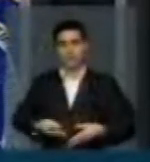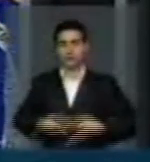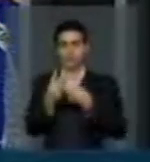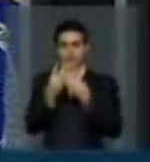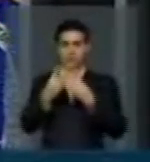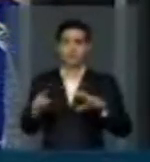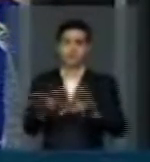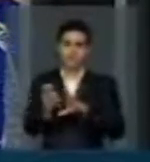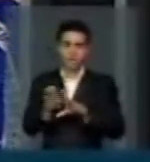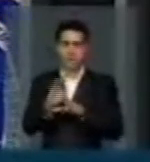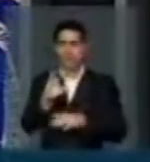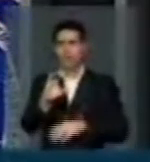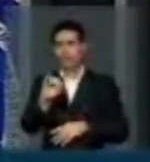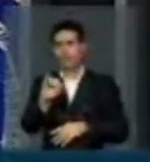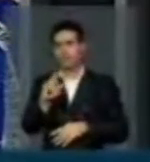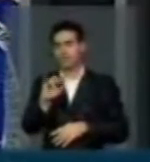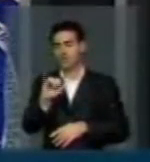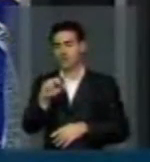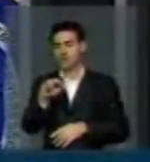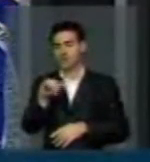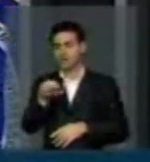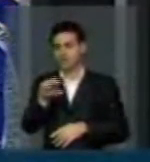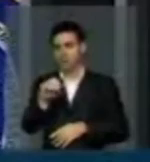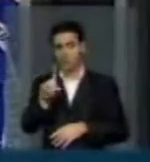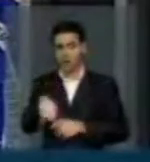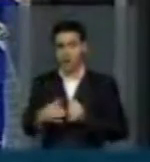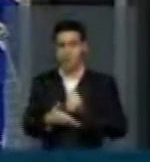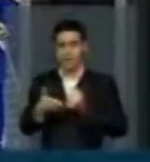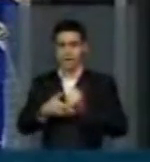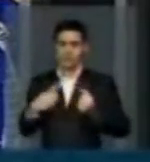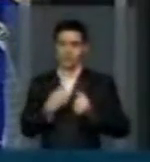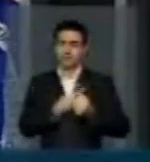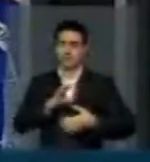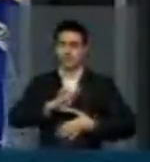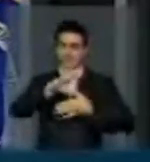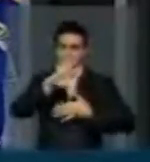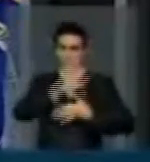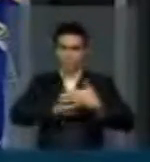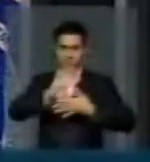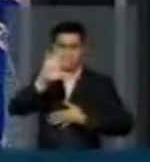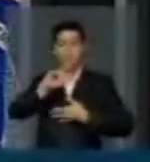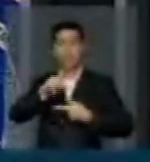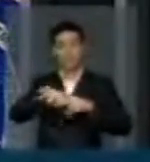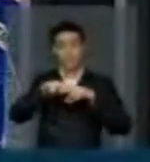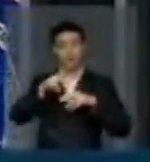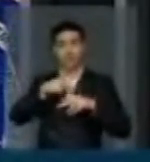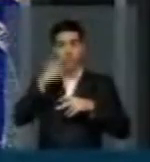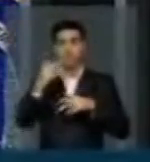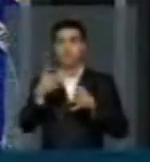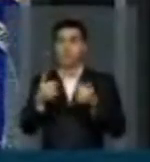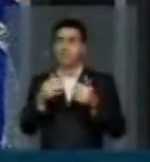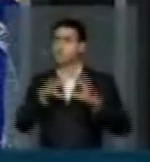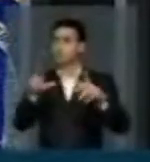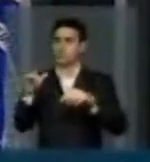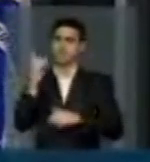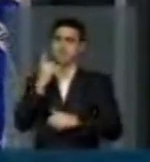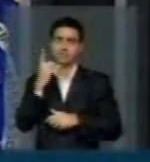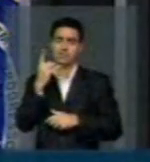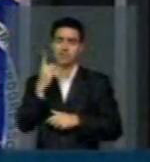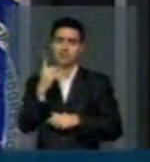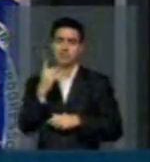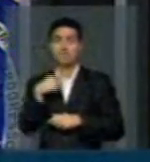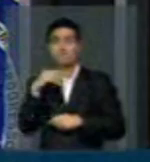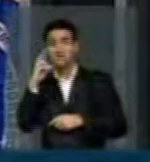cristianismo, que é uma das bases e um dos pilares do nosso continente. Então fica aqui a minha palavra e pedir a todos os parlamentares, ao